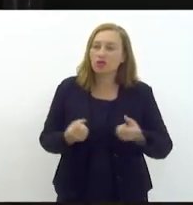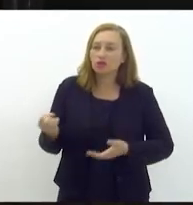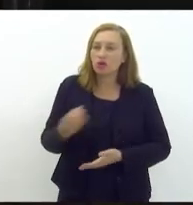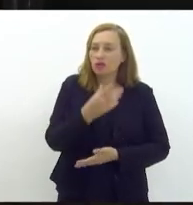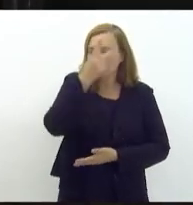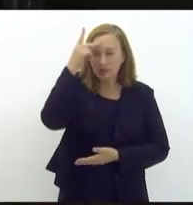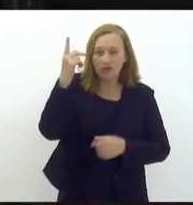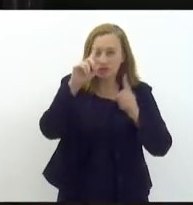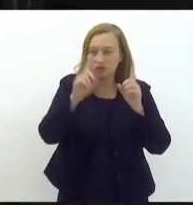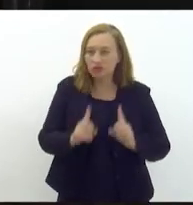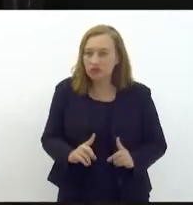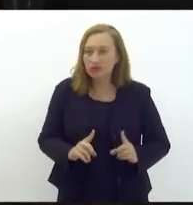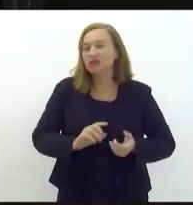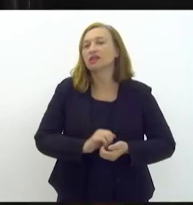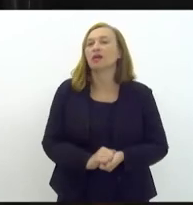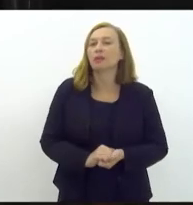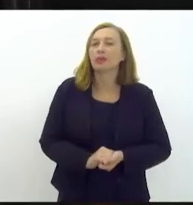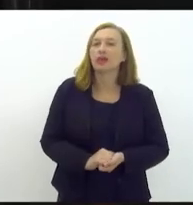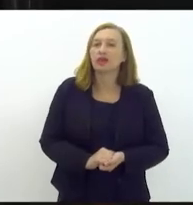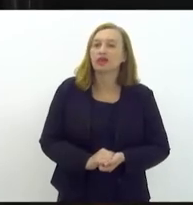com deficiência,